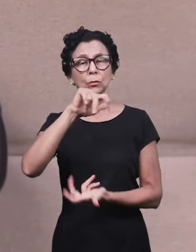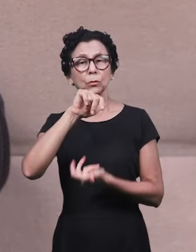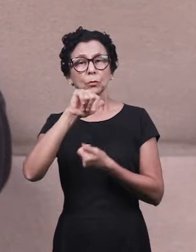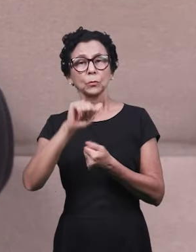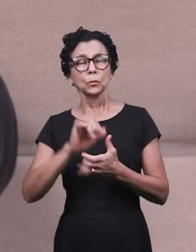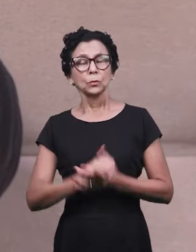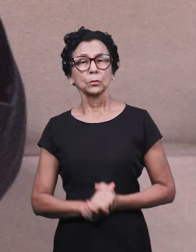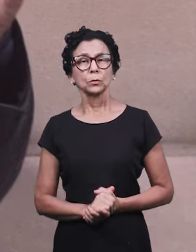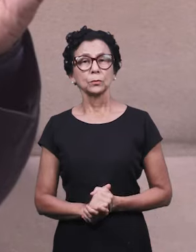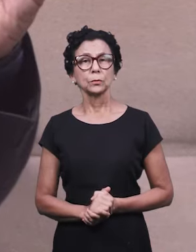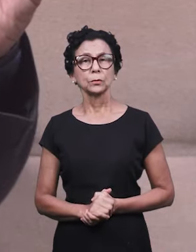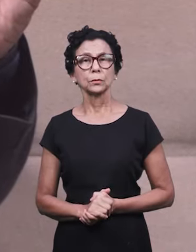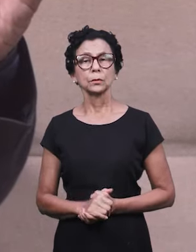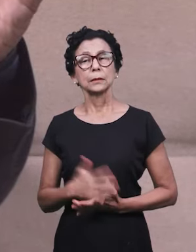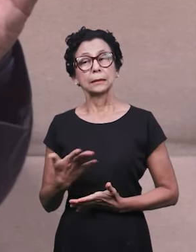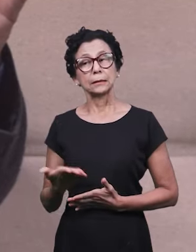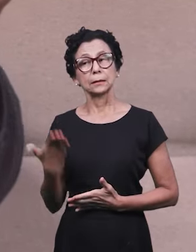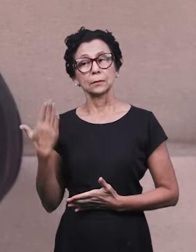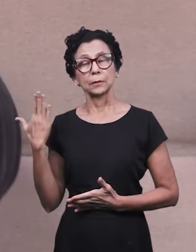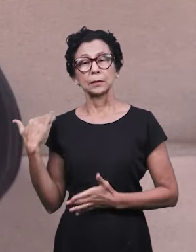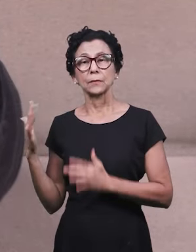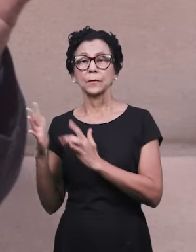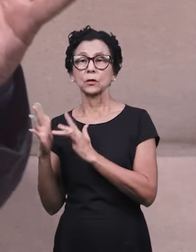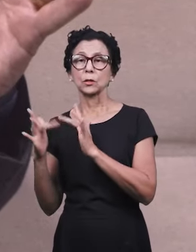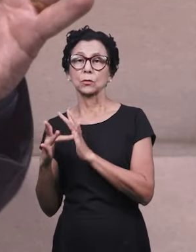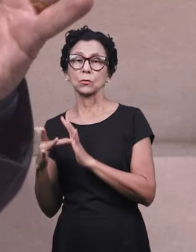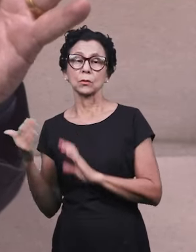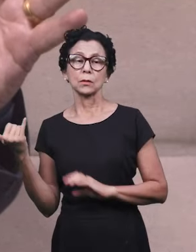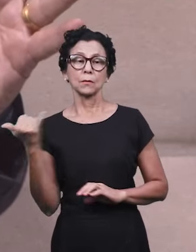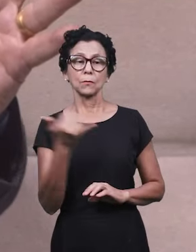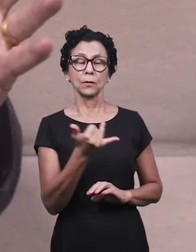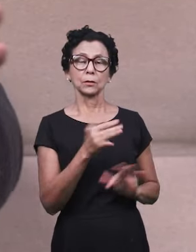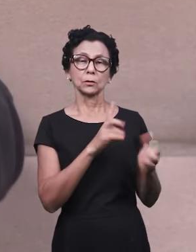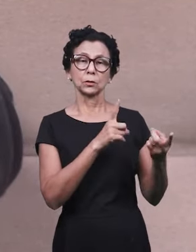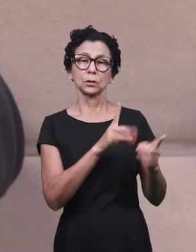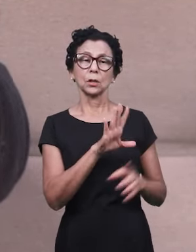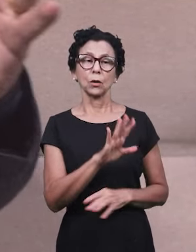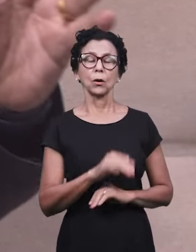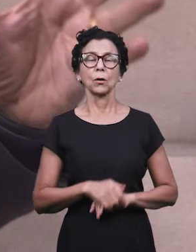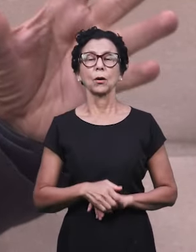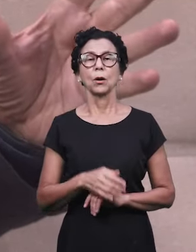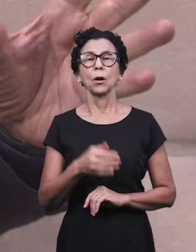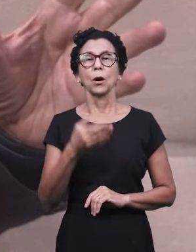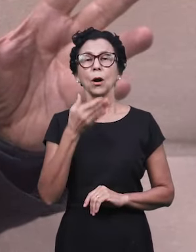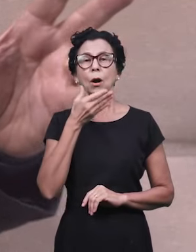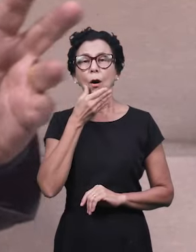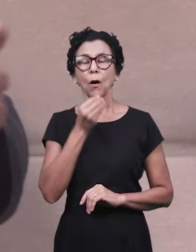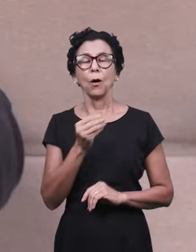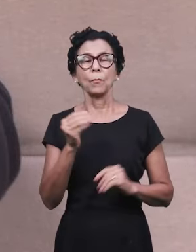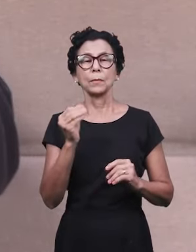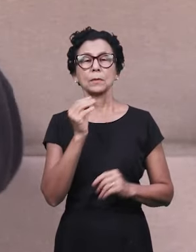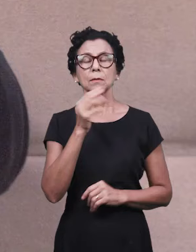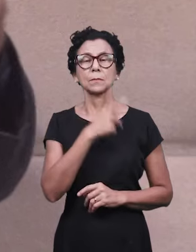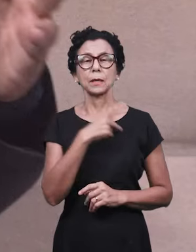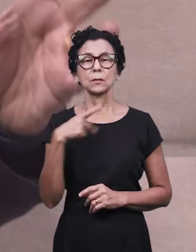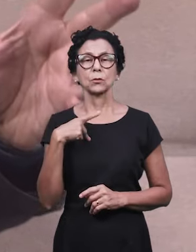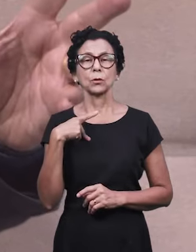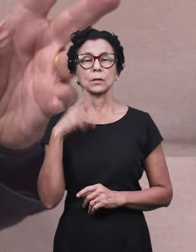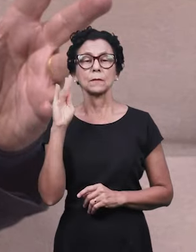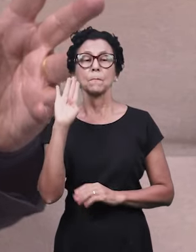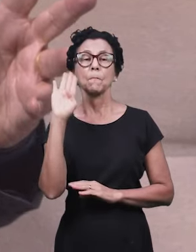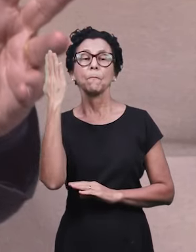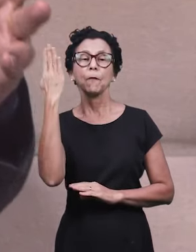aspectos espirituais, porque ele fala de falsos profetas, fala de esfriamento, fala da multiplicação da